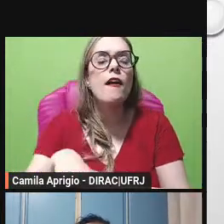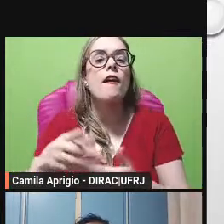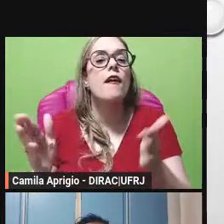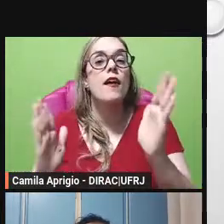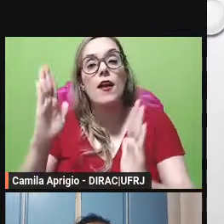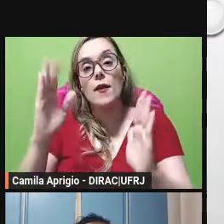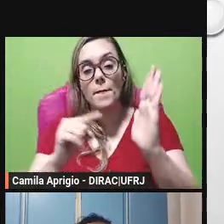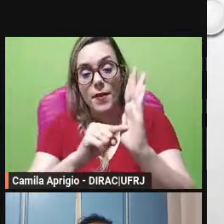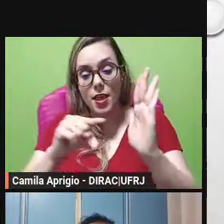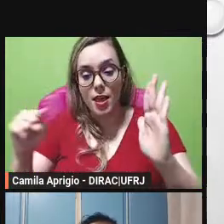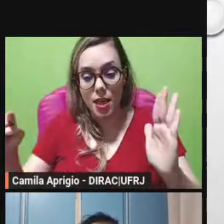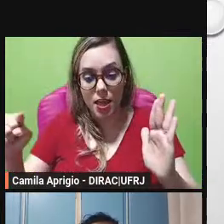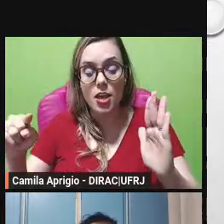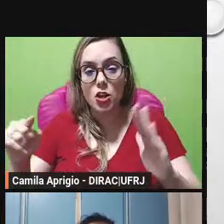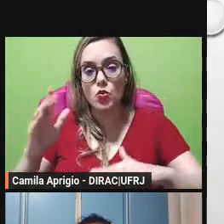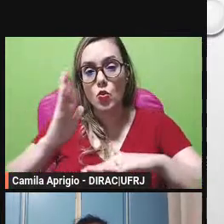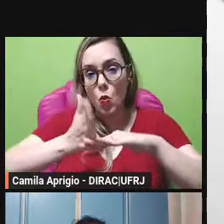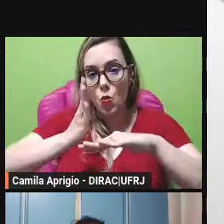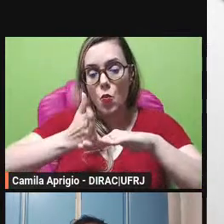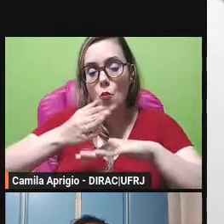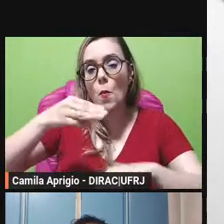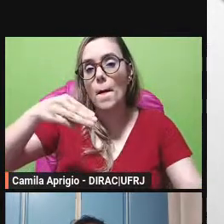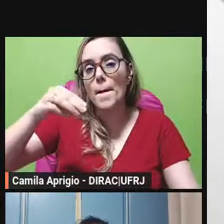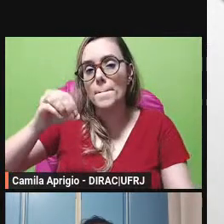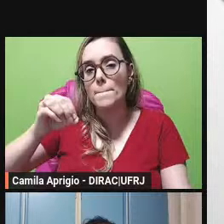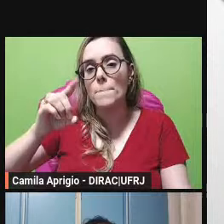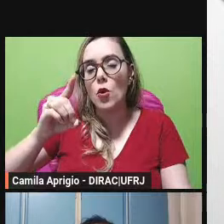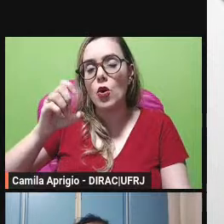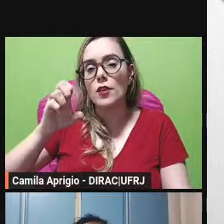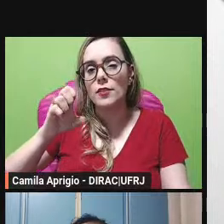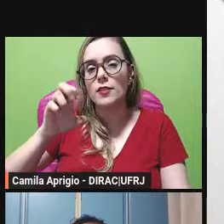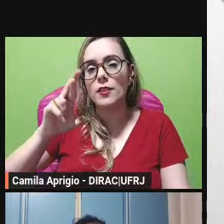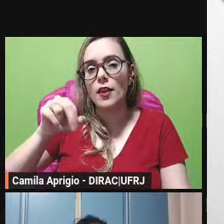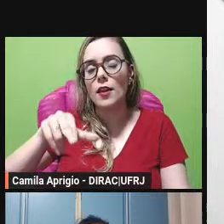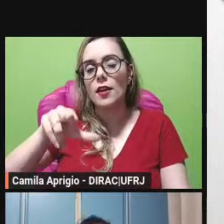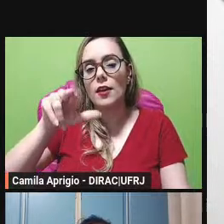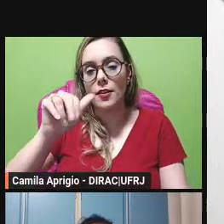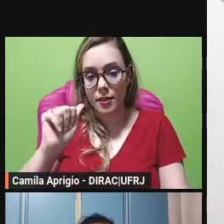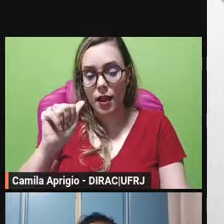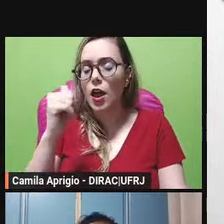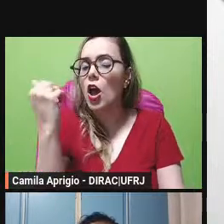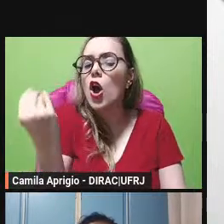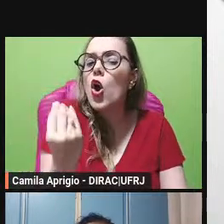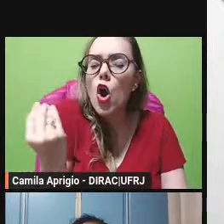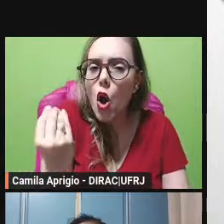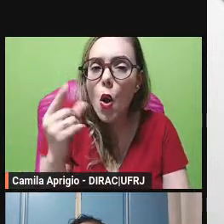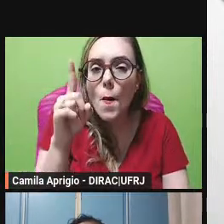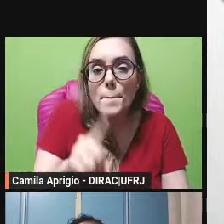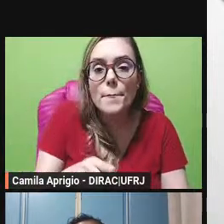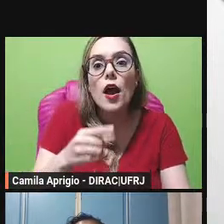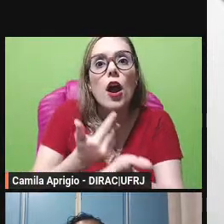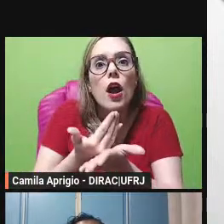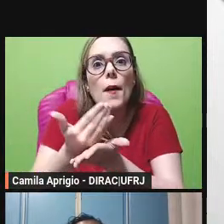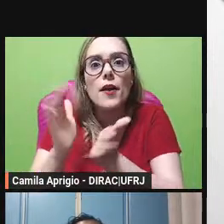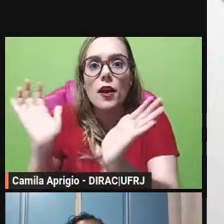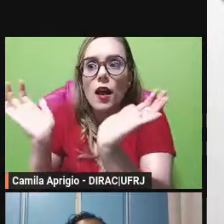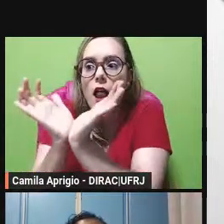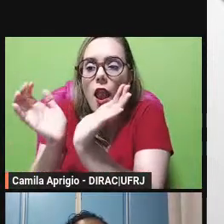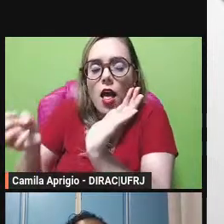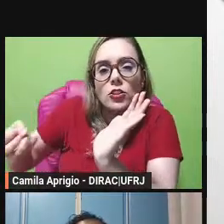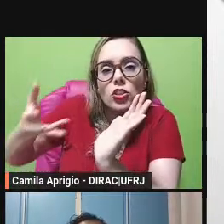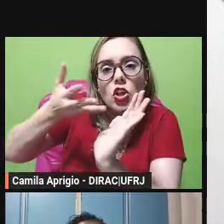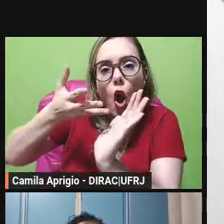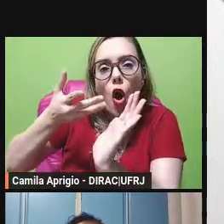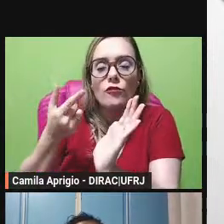com o início da idade moderna surge vai surgir aí uma nova classe social que reconhece a